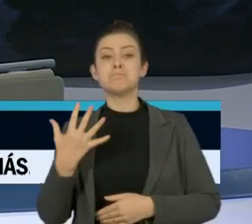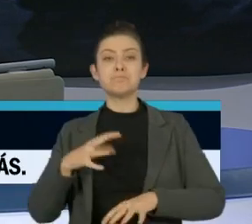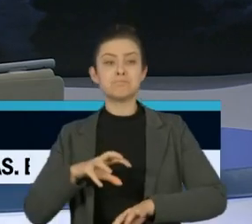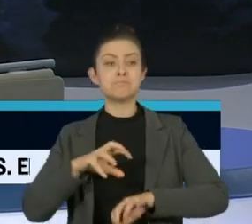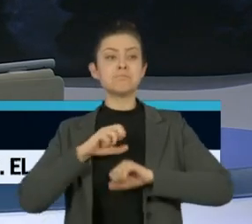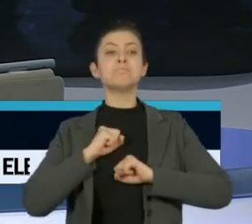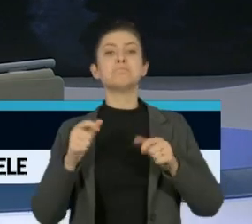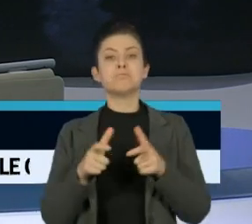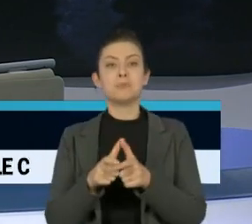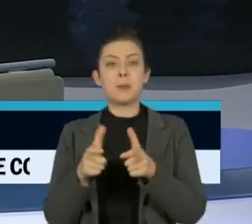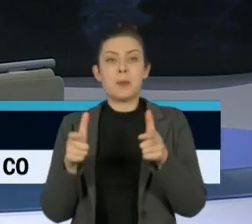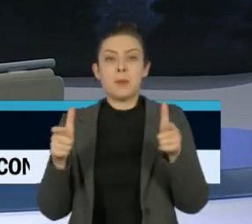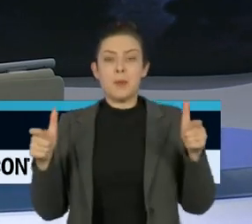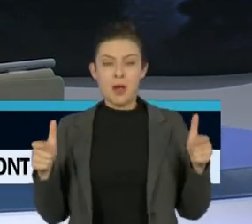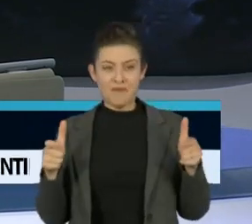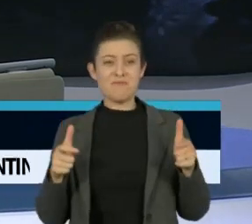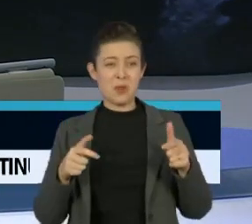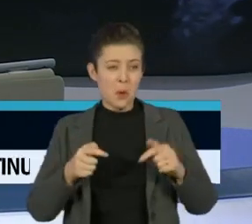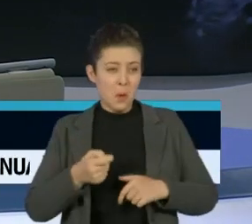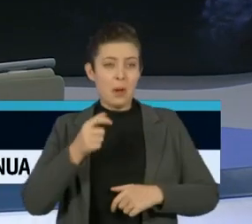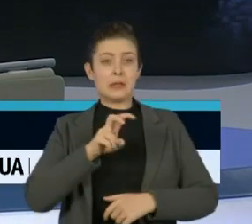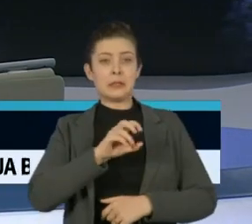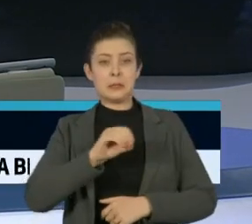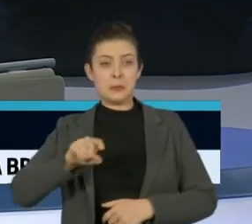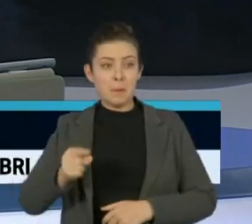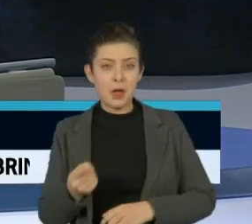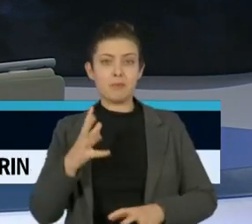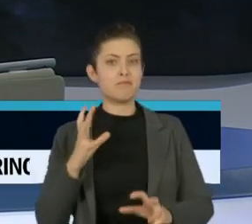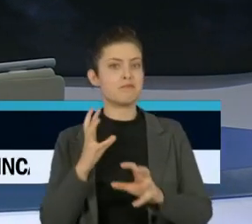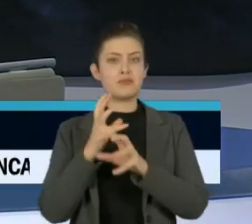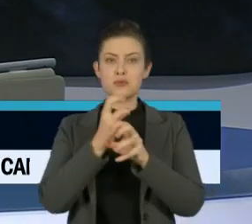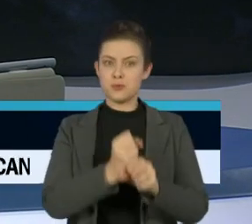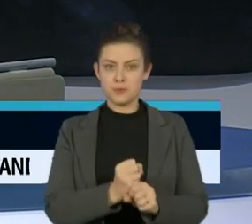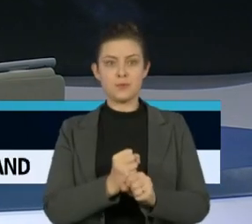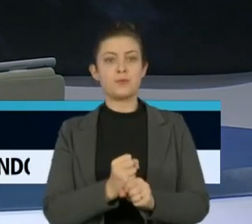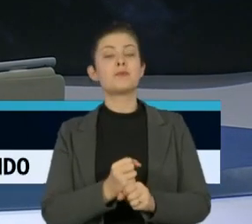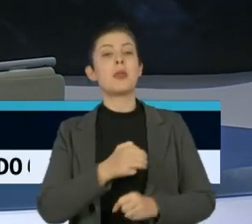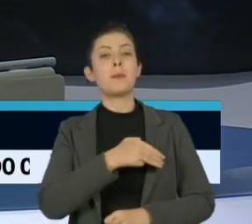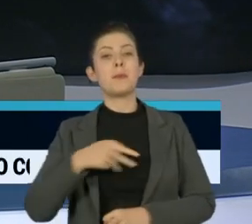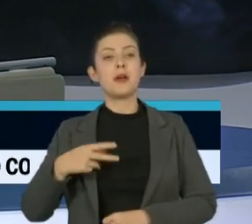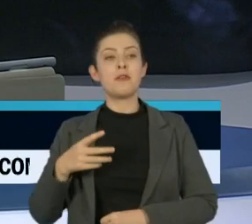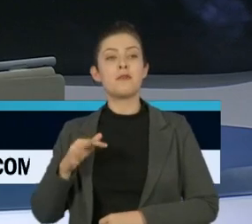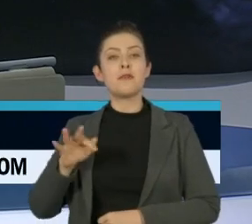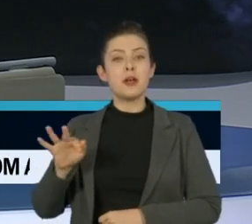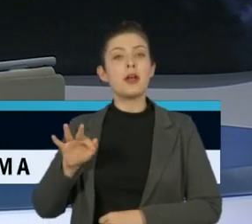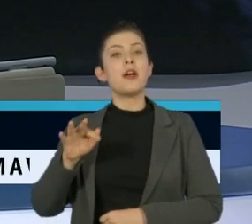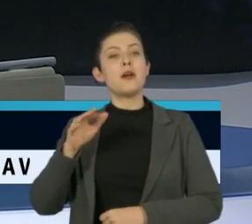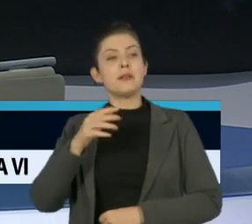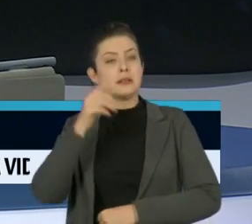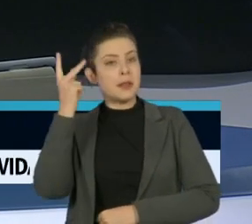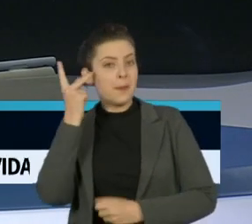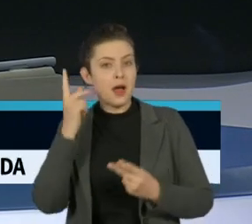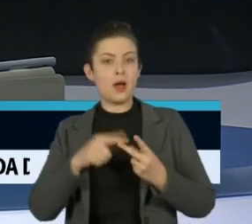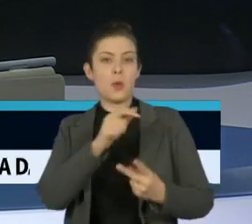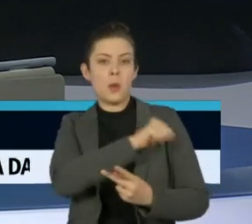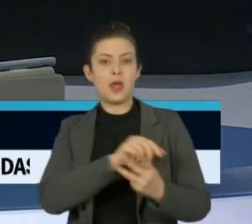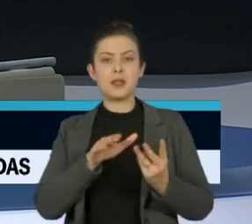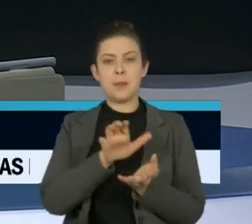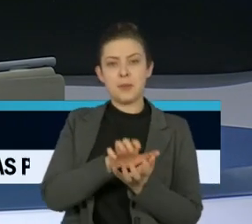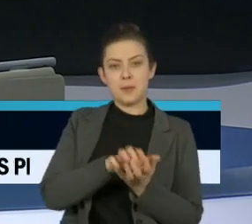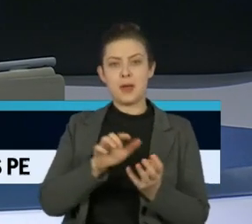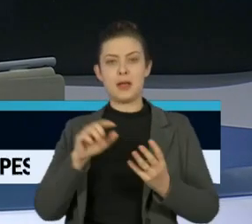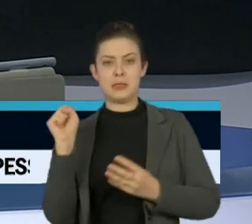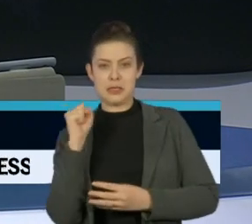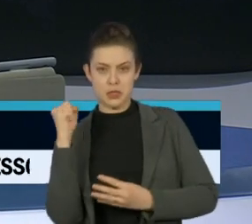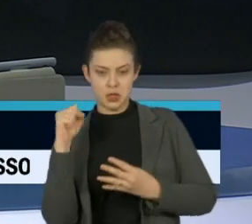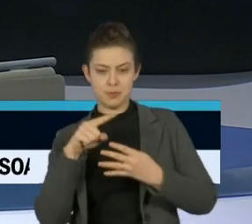confirmados se aproxima de 500 mil. Hoje, procuradores do Ministério Público Federal de São Paulo, Rio de Janeiro, Pernambuco e Sergipe